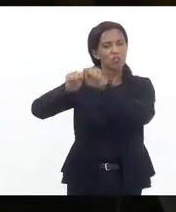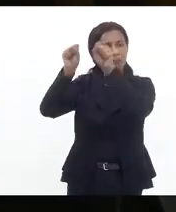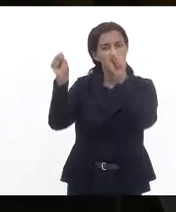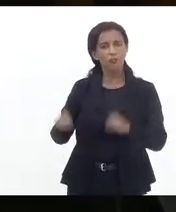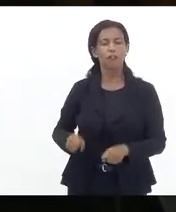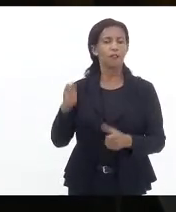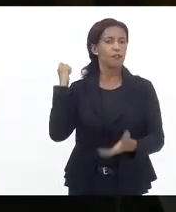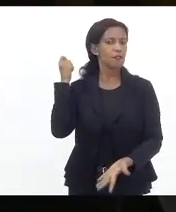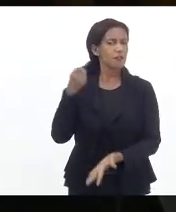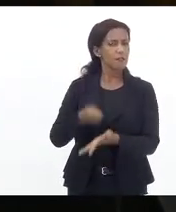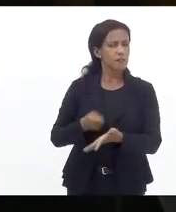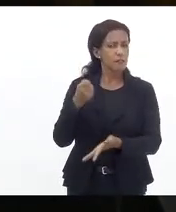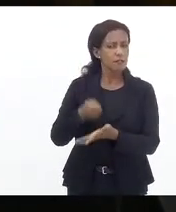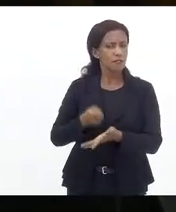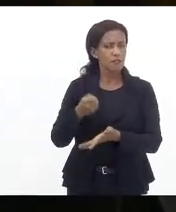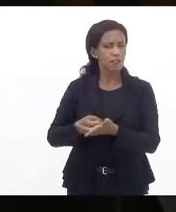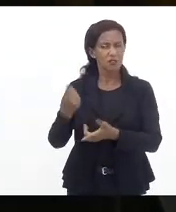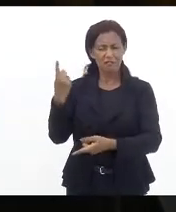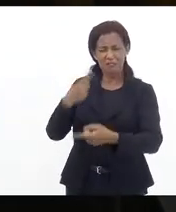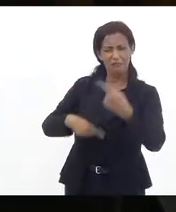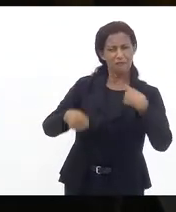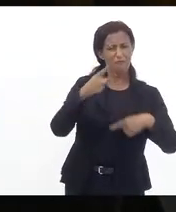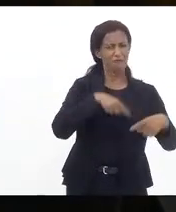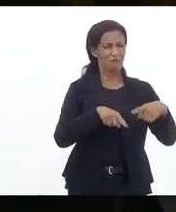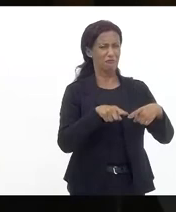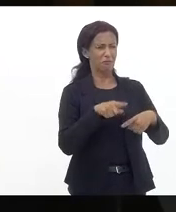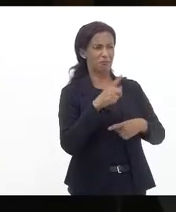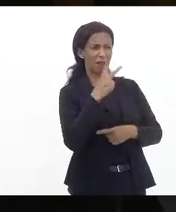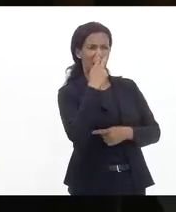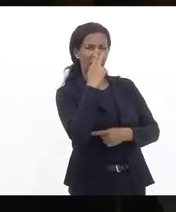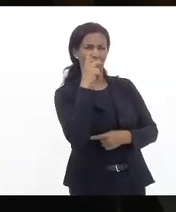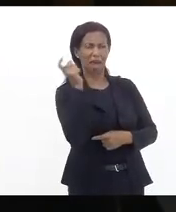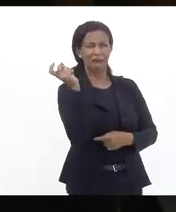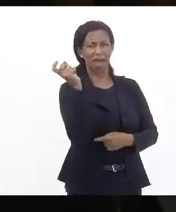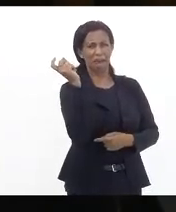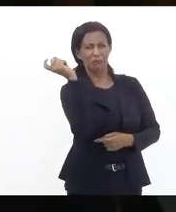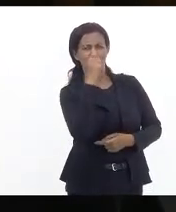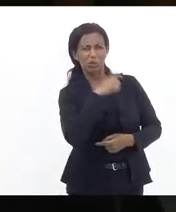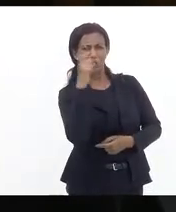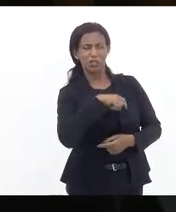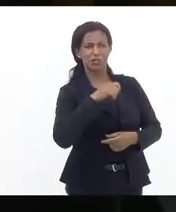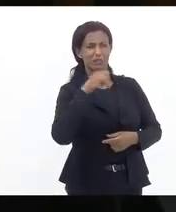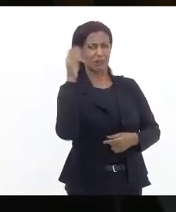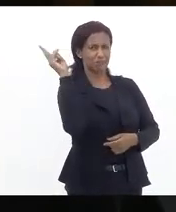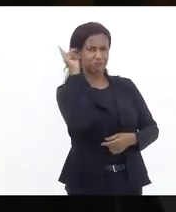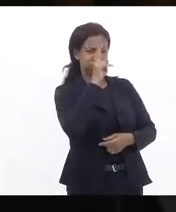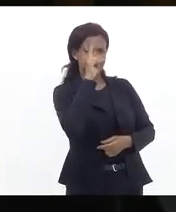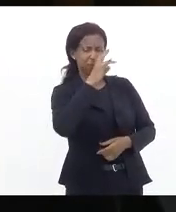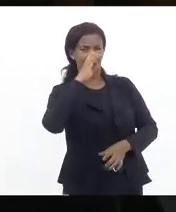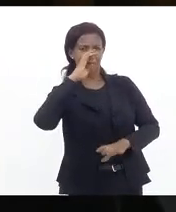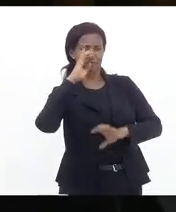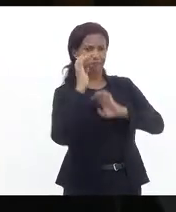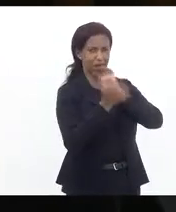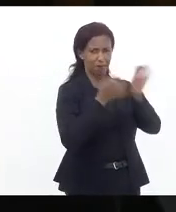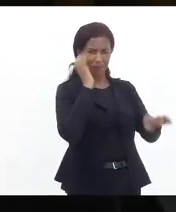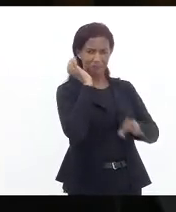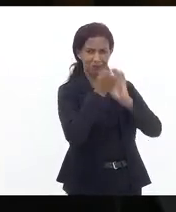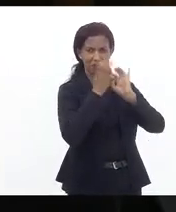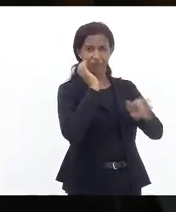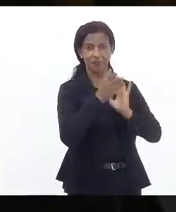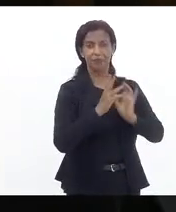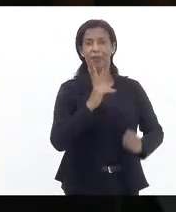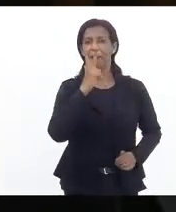insistem em querer voltar criando factóides narrativas mentirosas acusações levianas